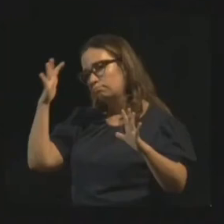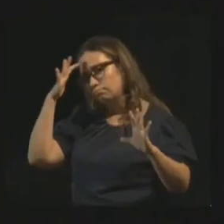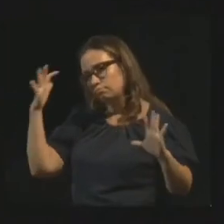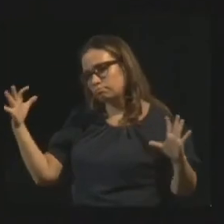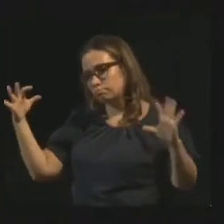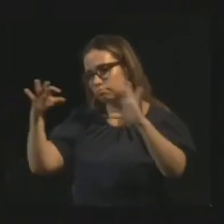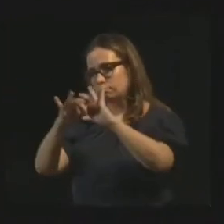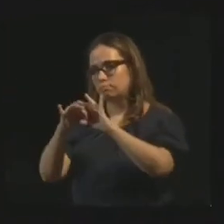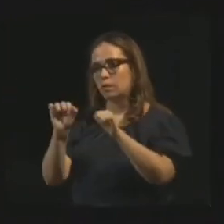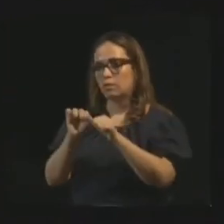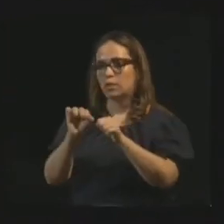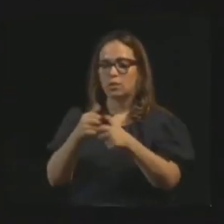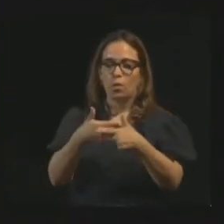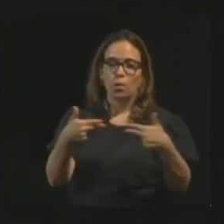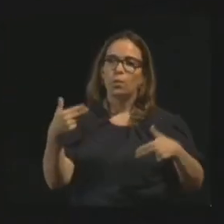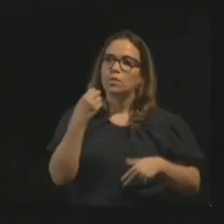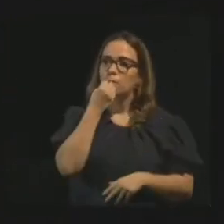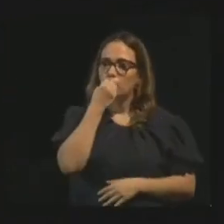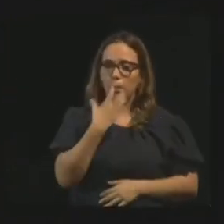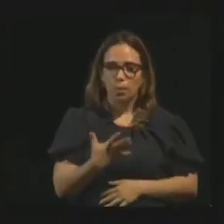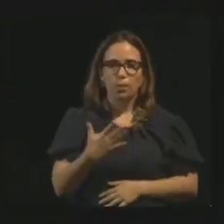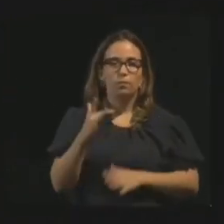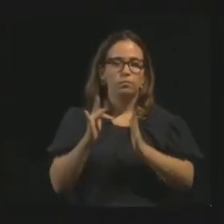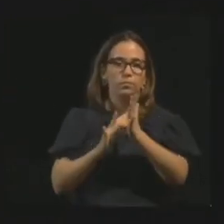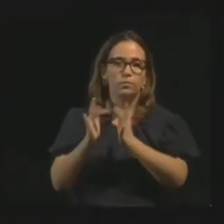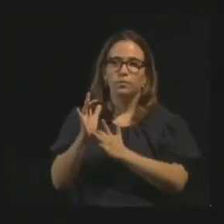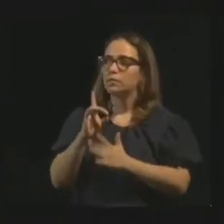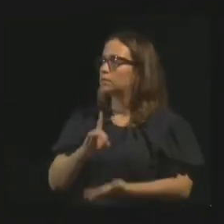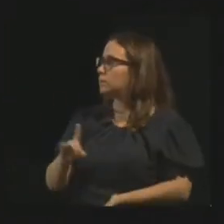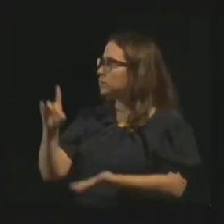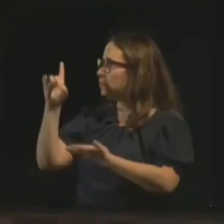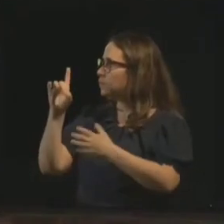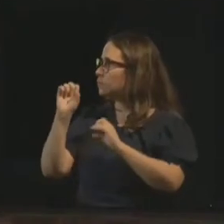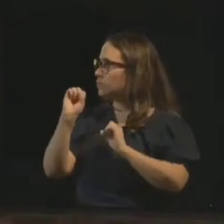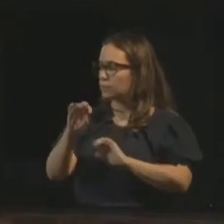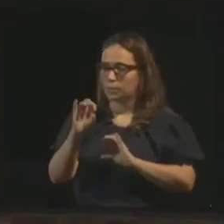cada um segundo suas obras que o Cristo de Deus nos ensinou.